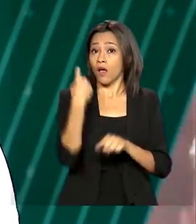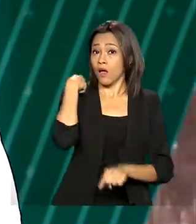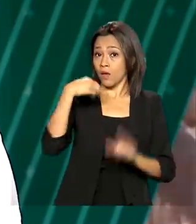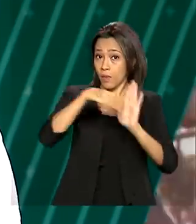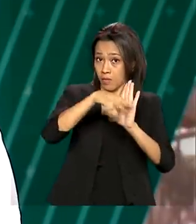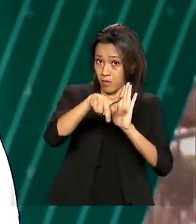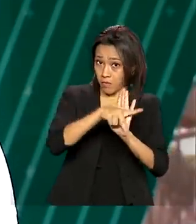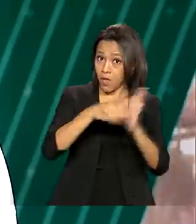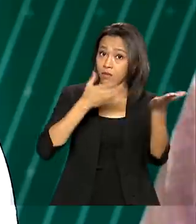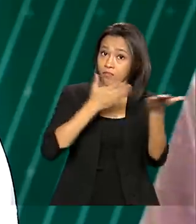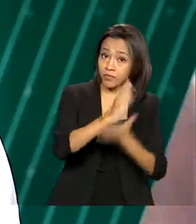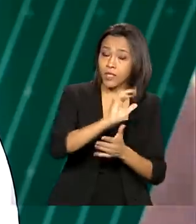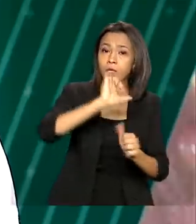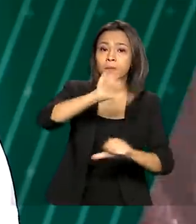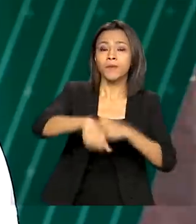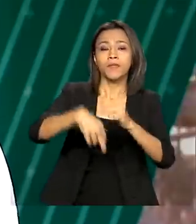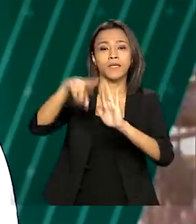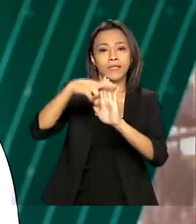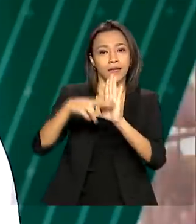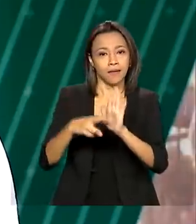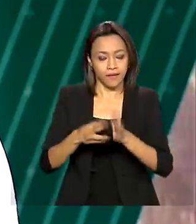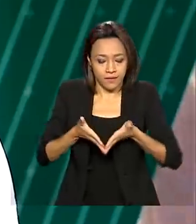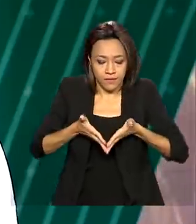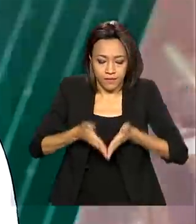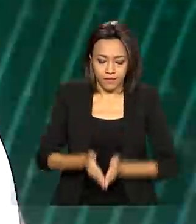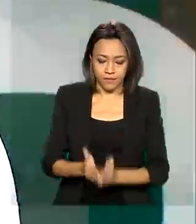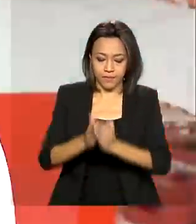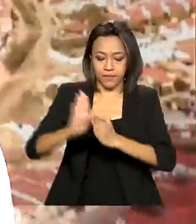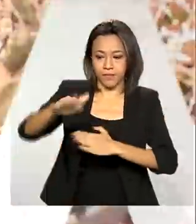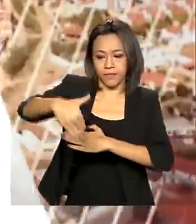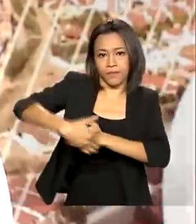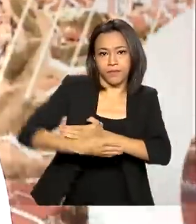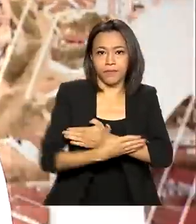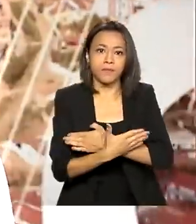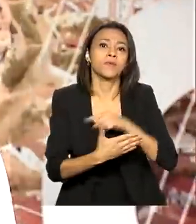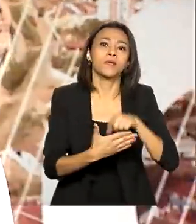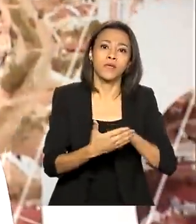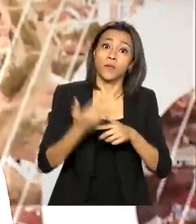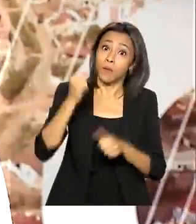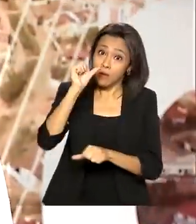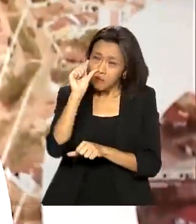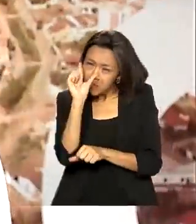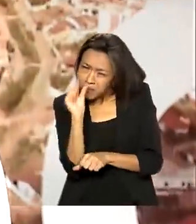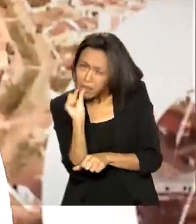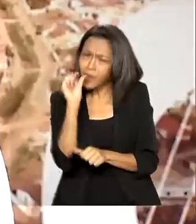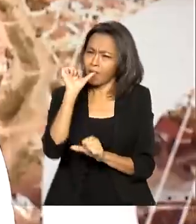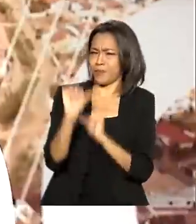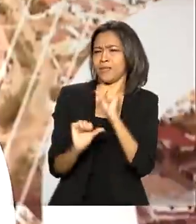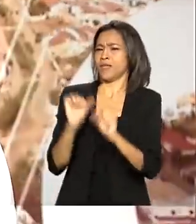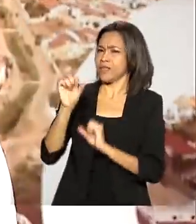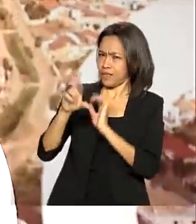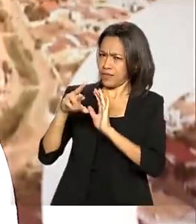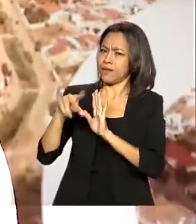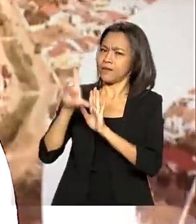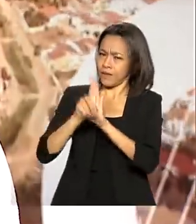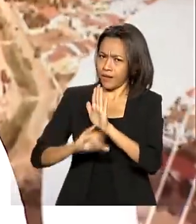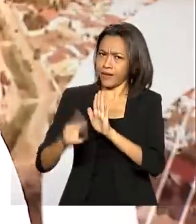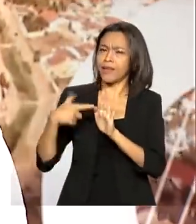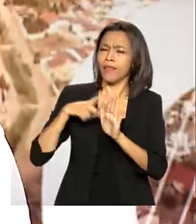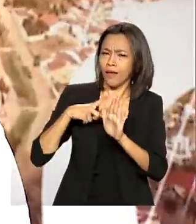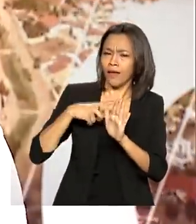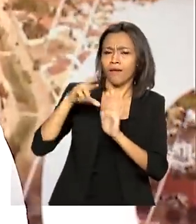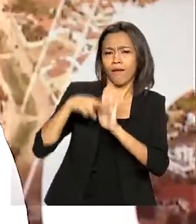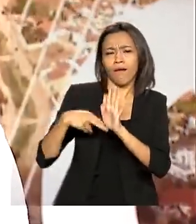altera a lei dos portos e promove aí uma mini-reforma na legislação. A lei traz regras mais flexíveis para o